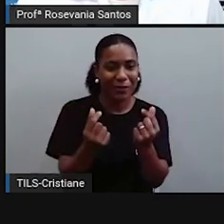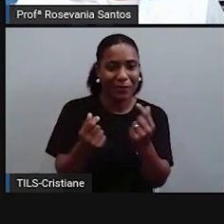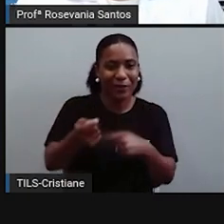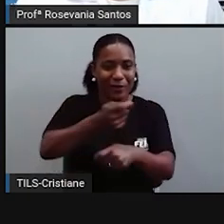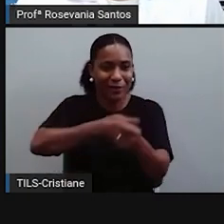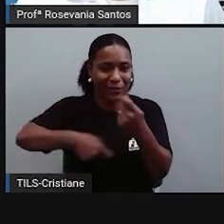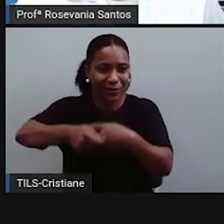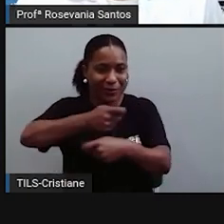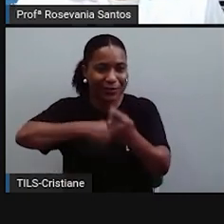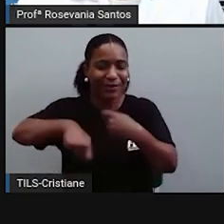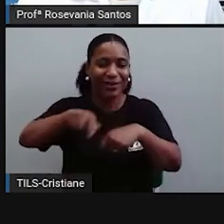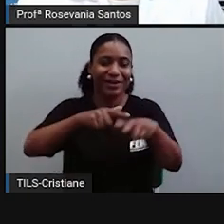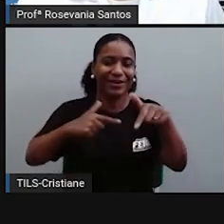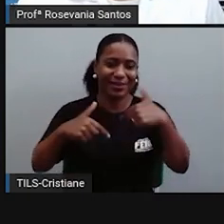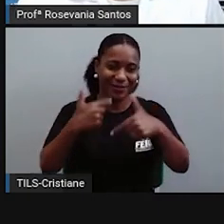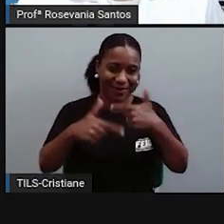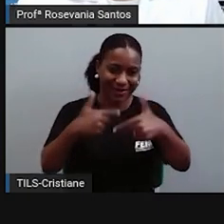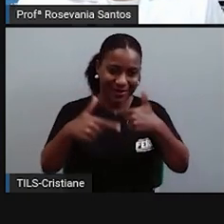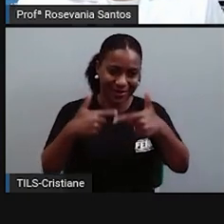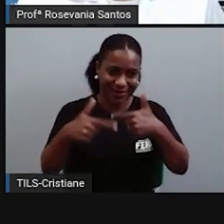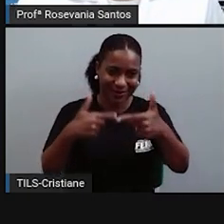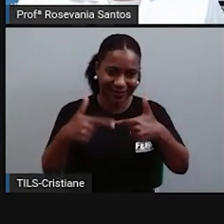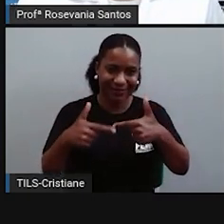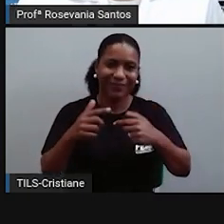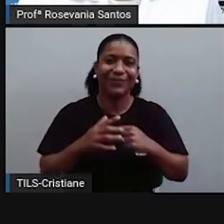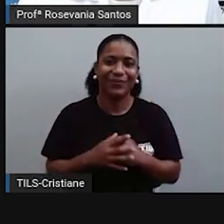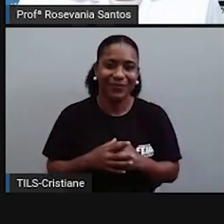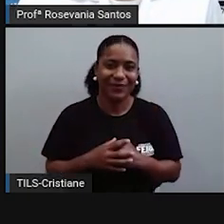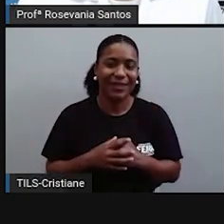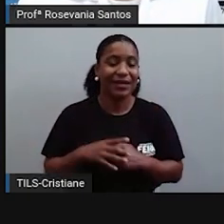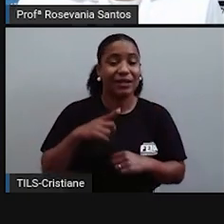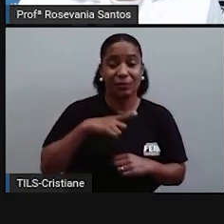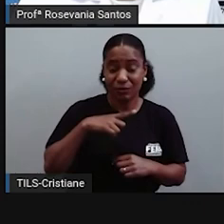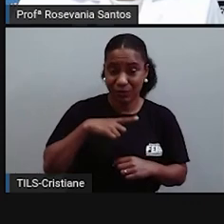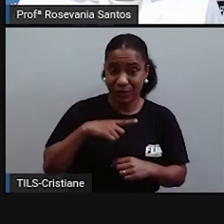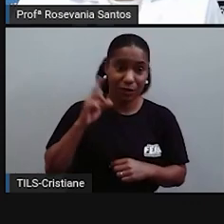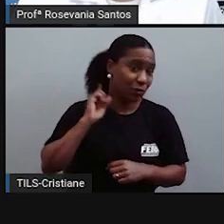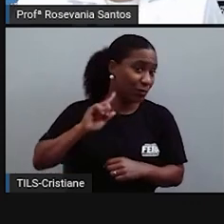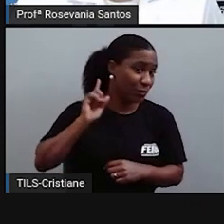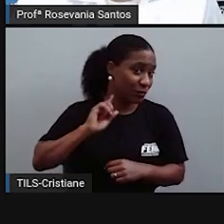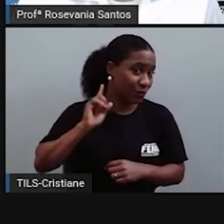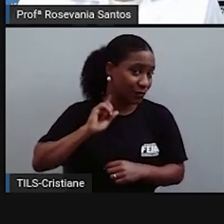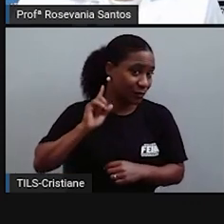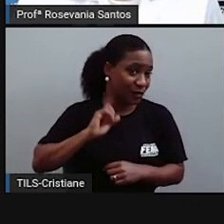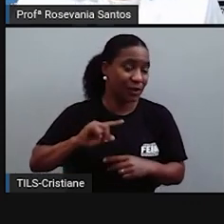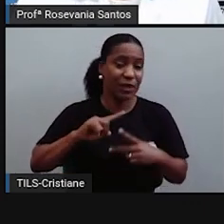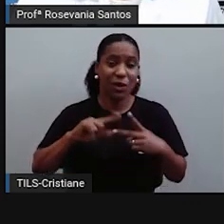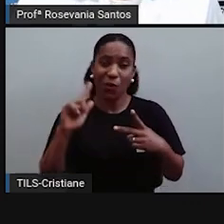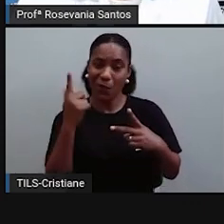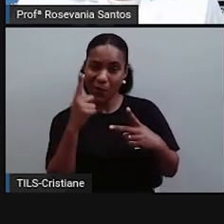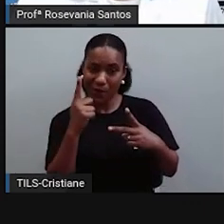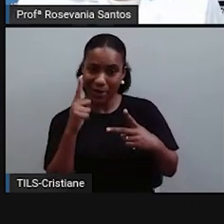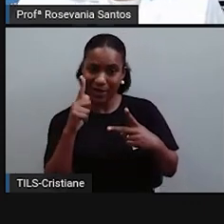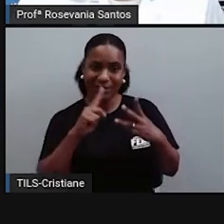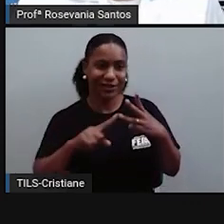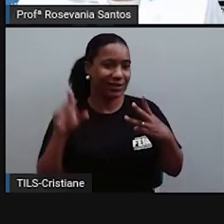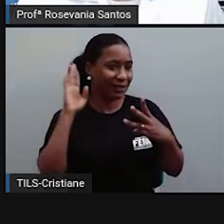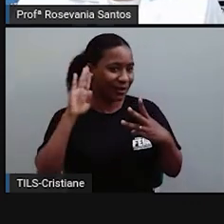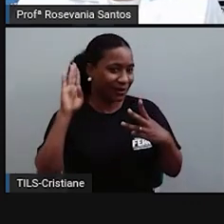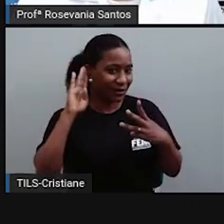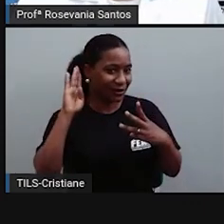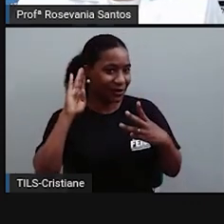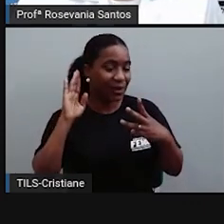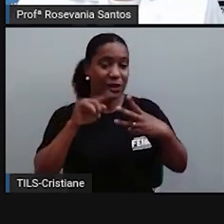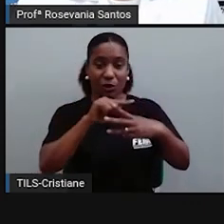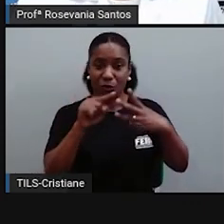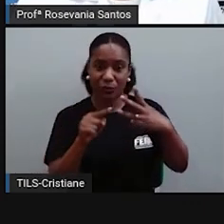E, consequentemente, aqui se está entrando, no caso, a mineração. em Minas Gerais, na Filipe Grosso e Goiás. Que houve a mudança da sede, né?